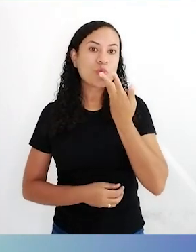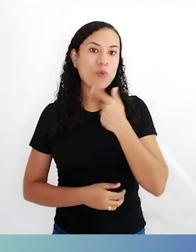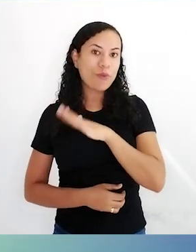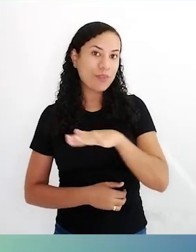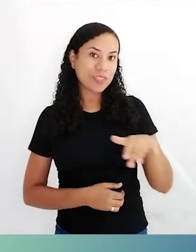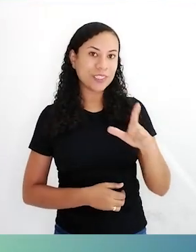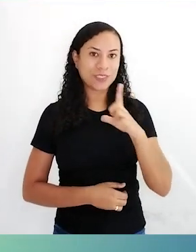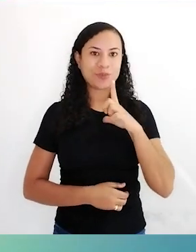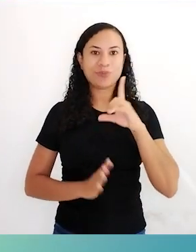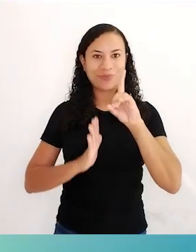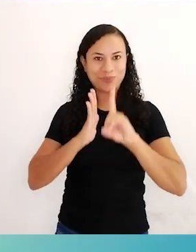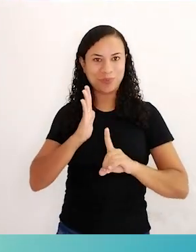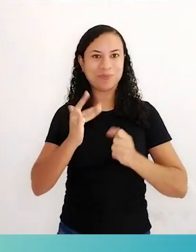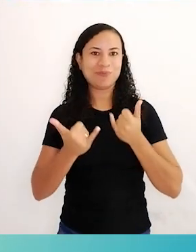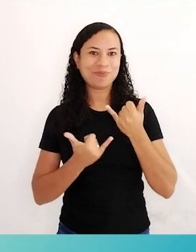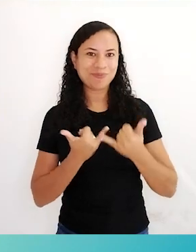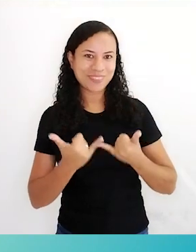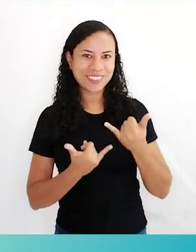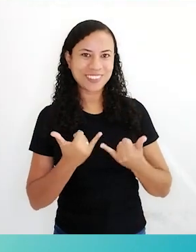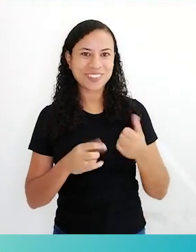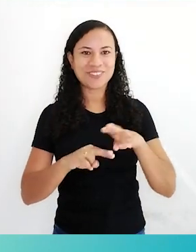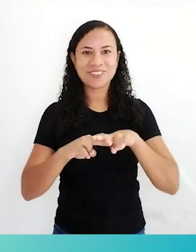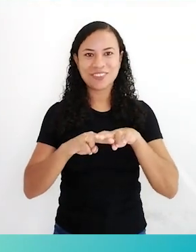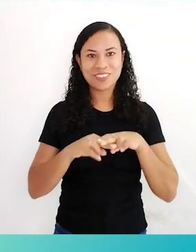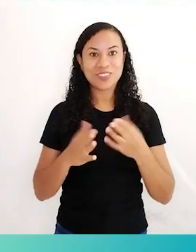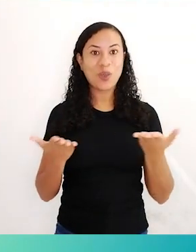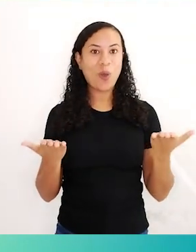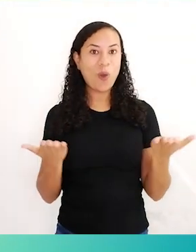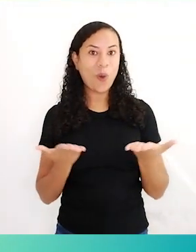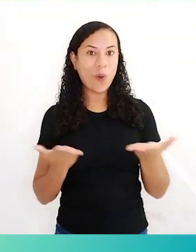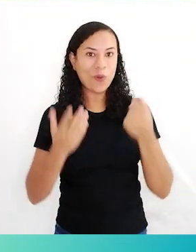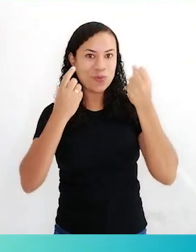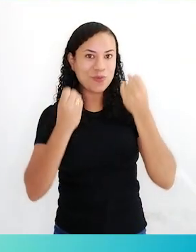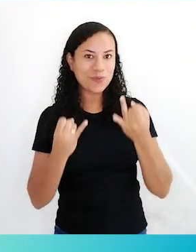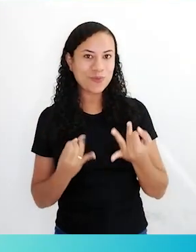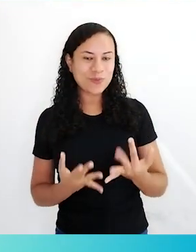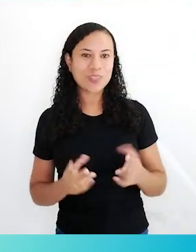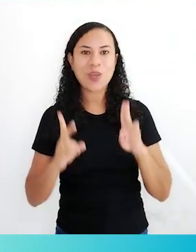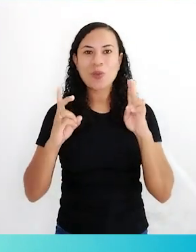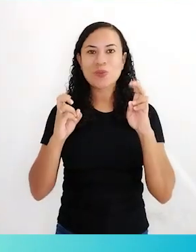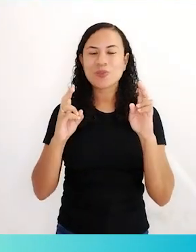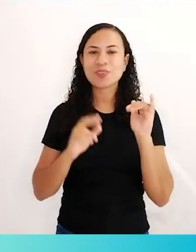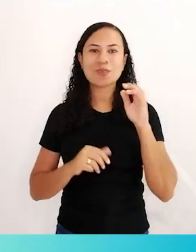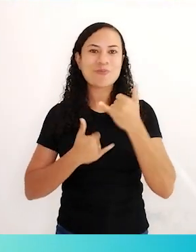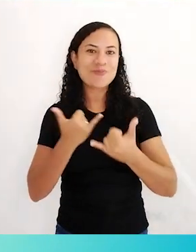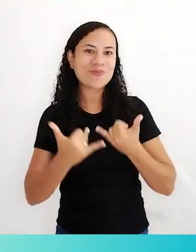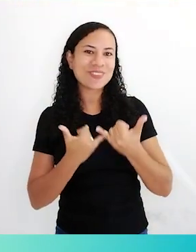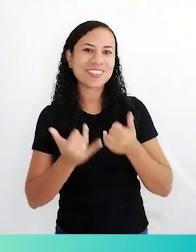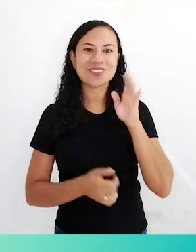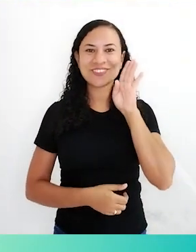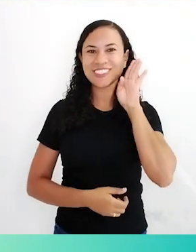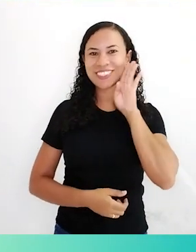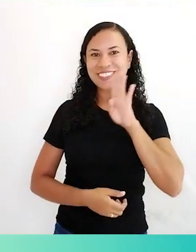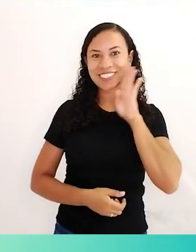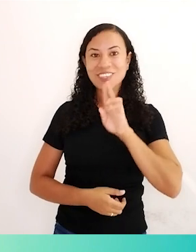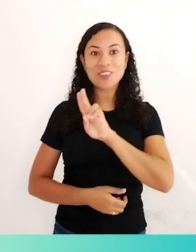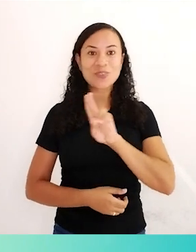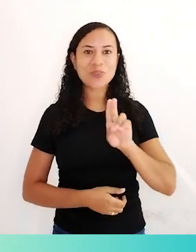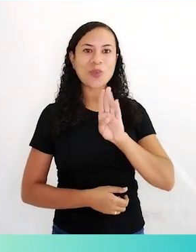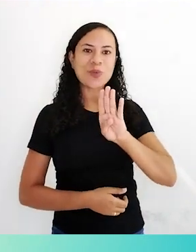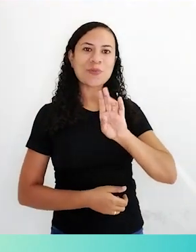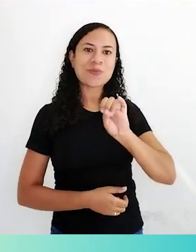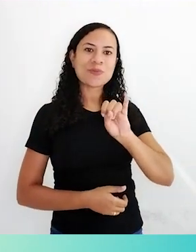tem direito de brincar, por isso vamos falar sobre um brinquedo bem legal, o